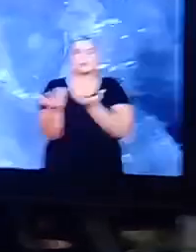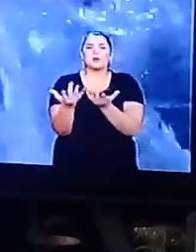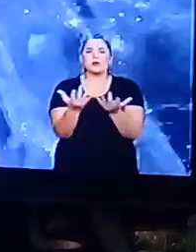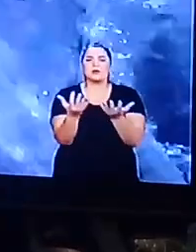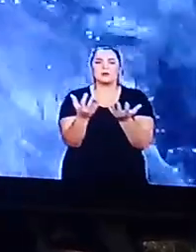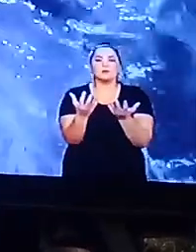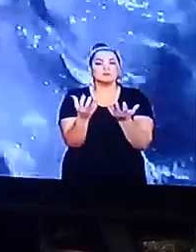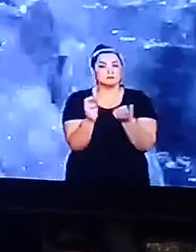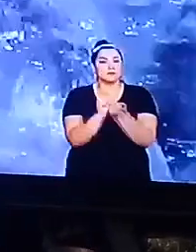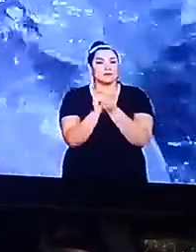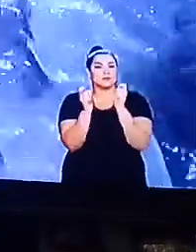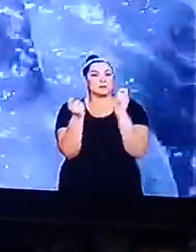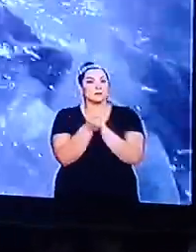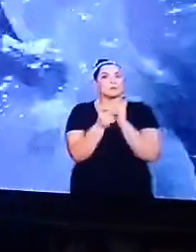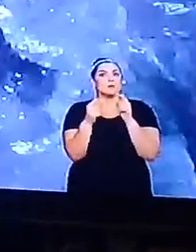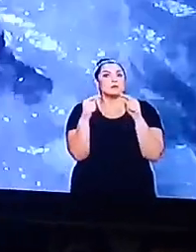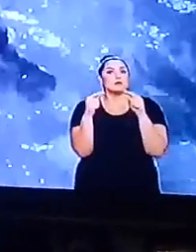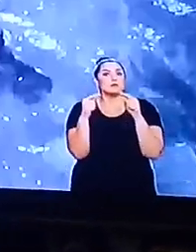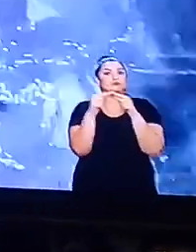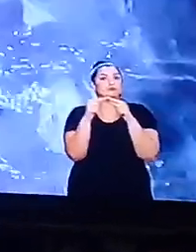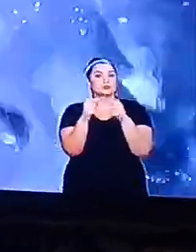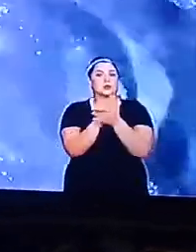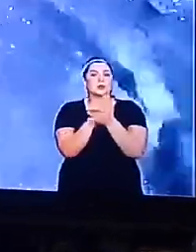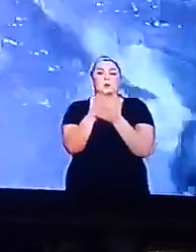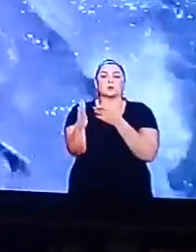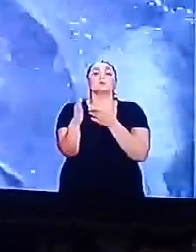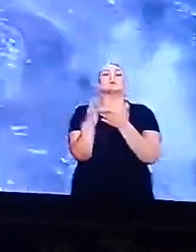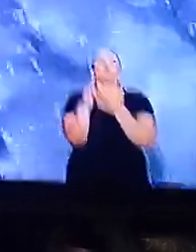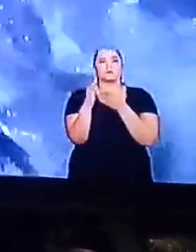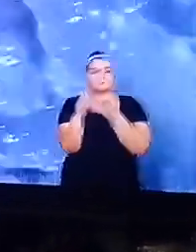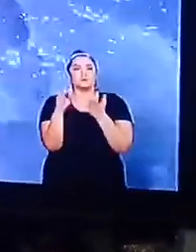Emocional Aquela dor Que fica